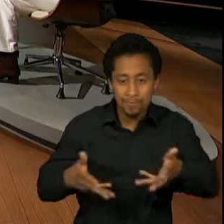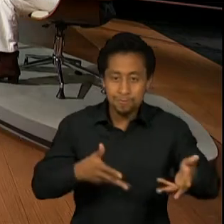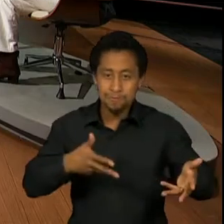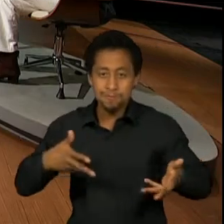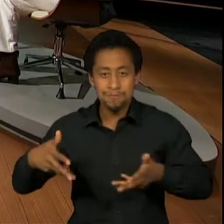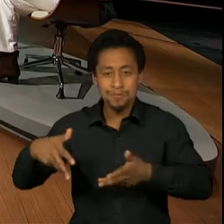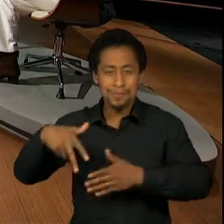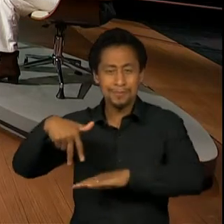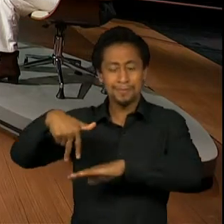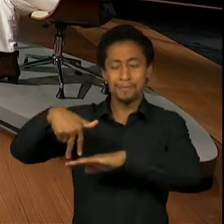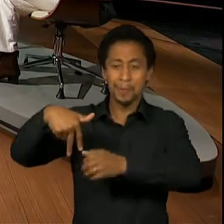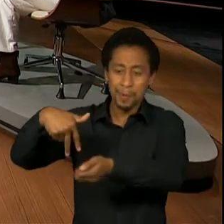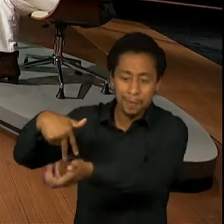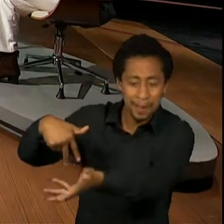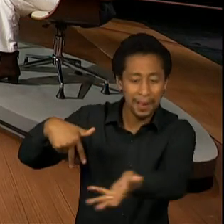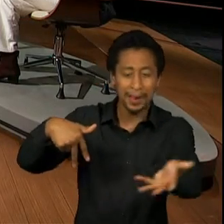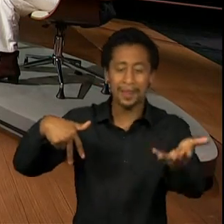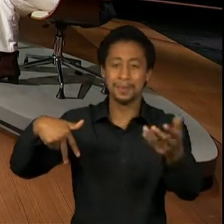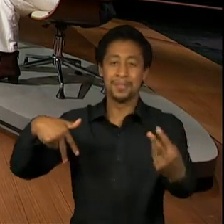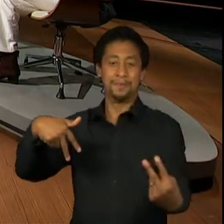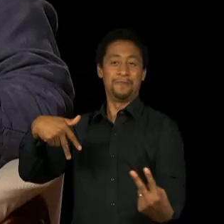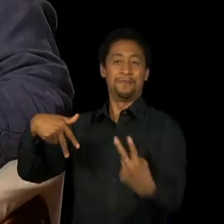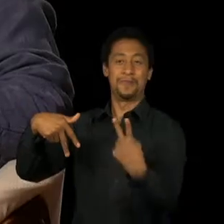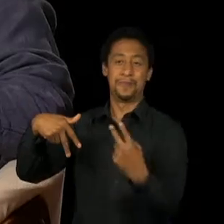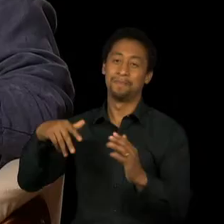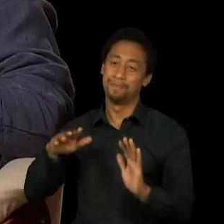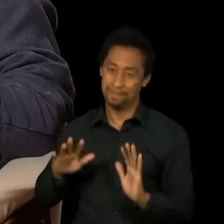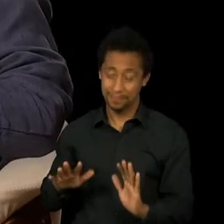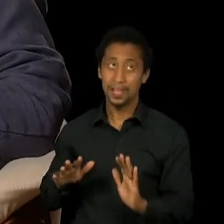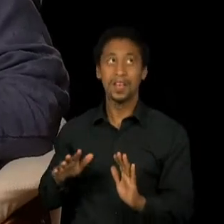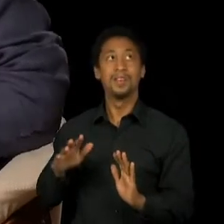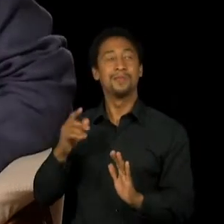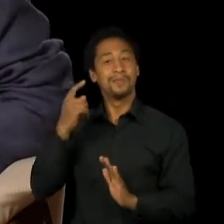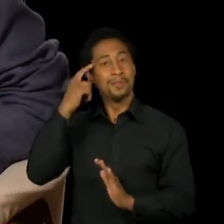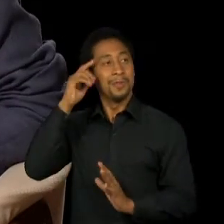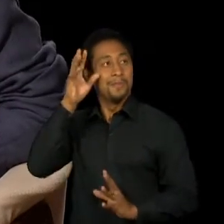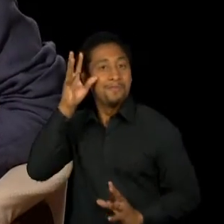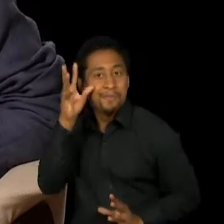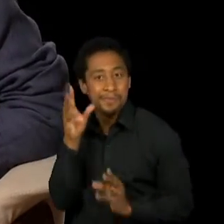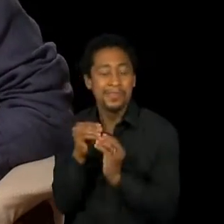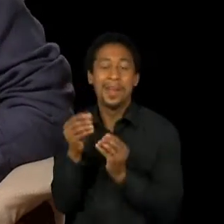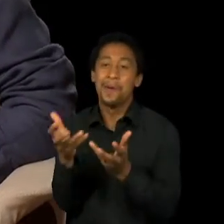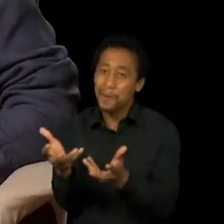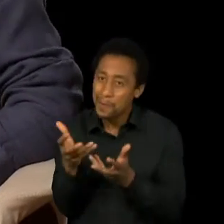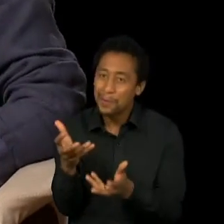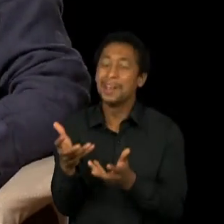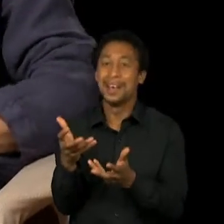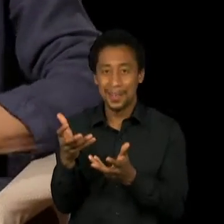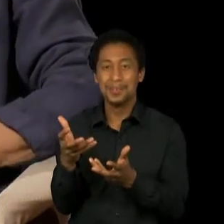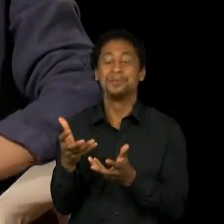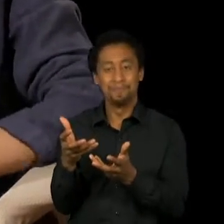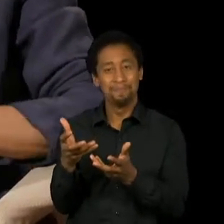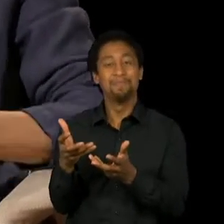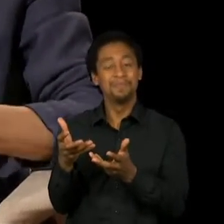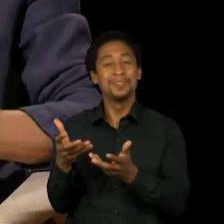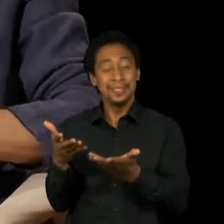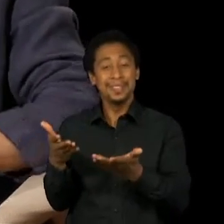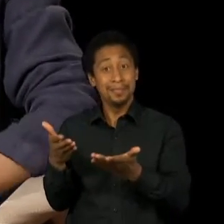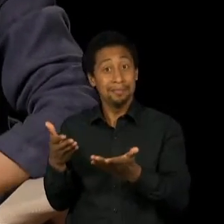do ator, foi o que me levou a falar assim, não, eu quero realmente ser útil. Eu quero que o teatro